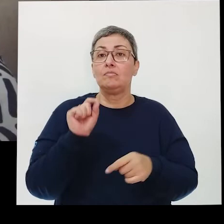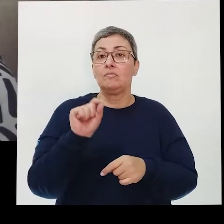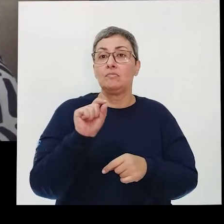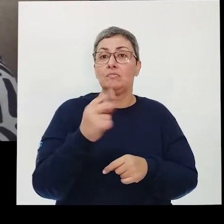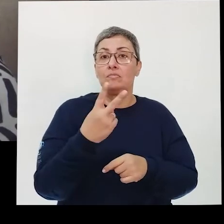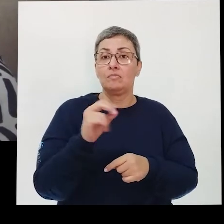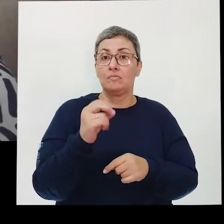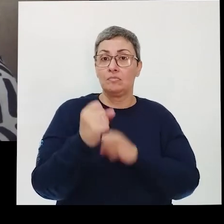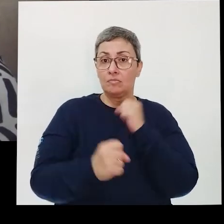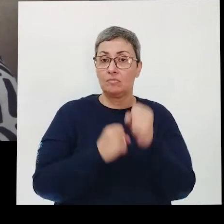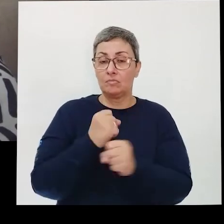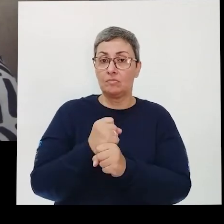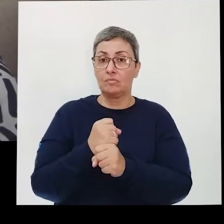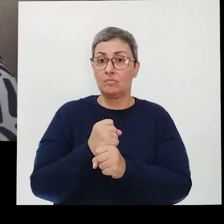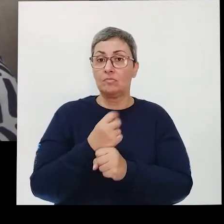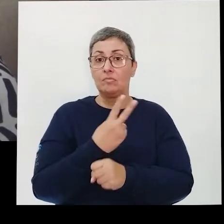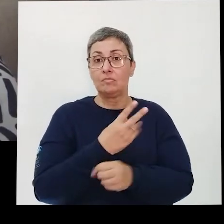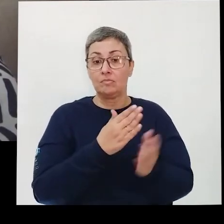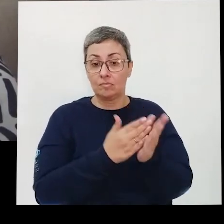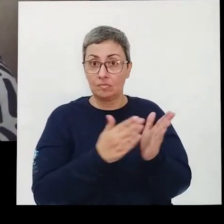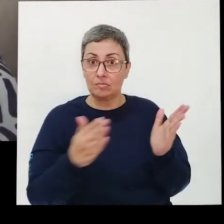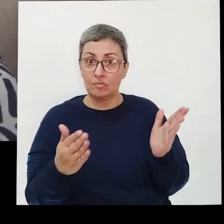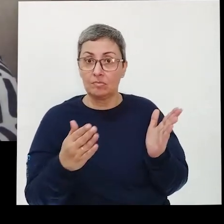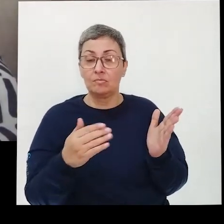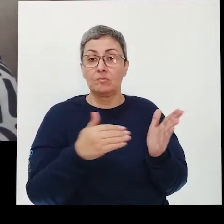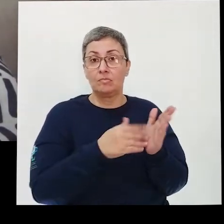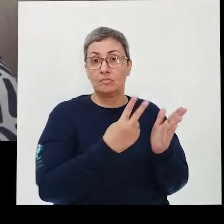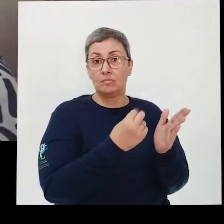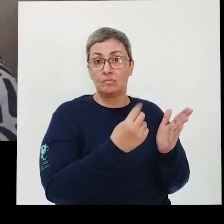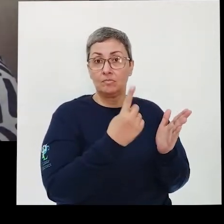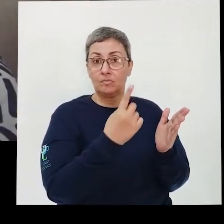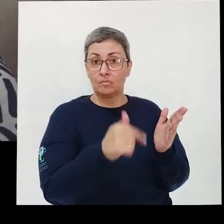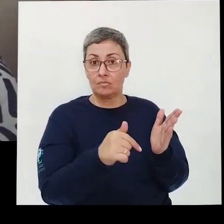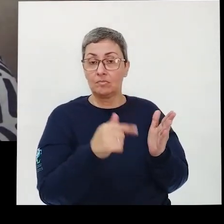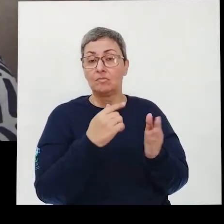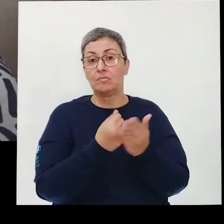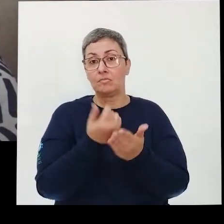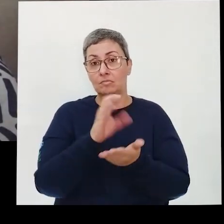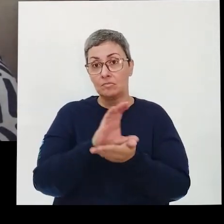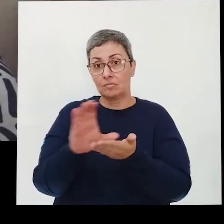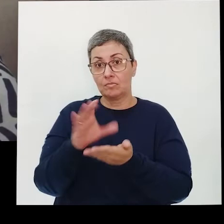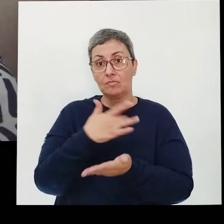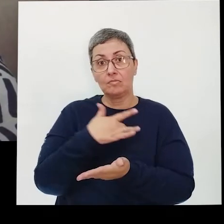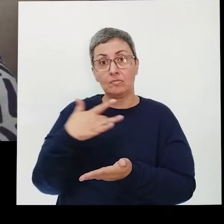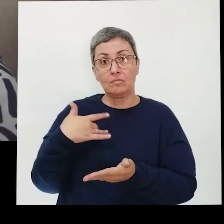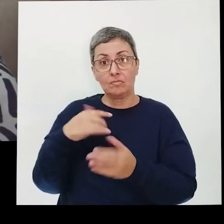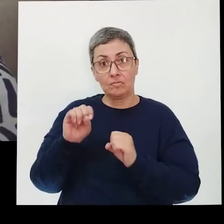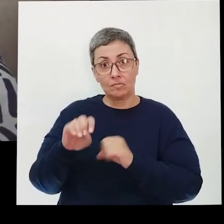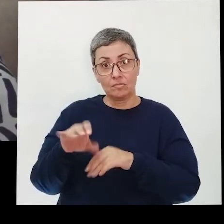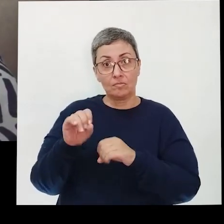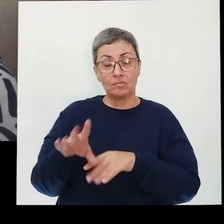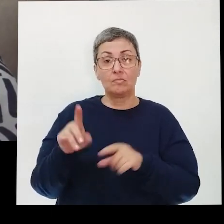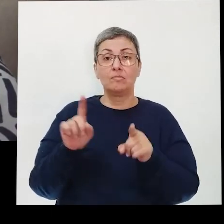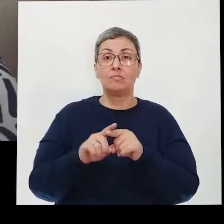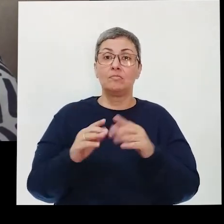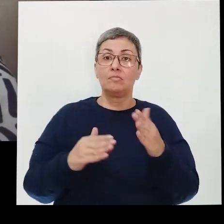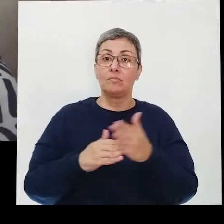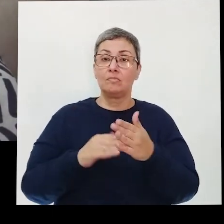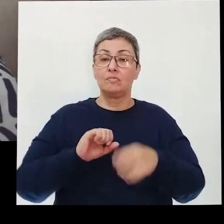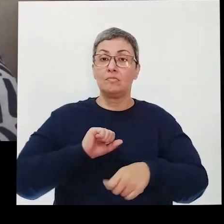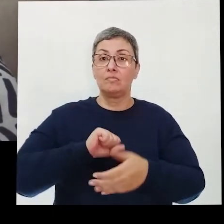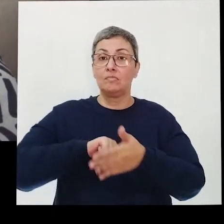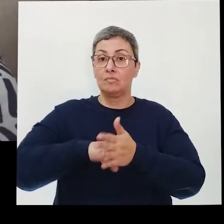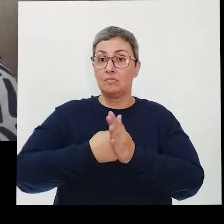20 anos. Então, por 20 anos, desde 2017, os investimentos à saúde e à educação estão